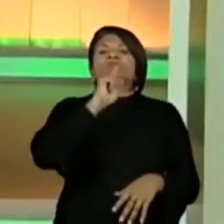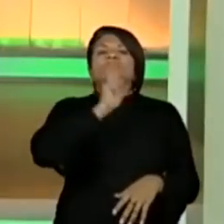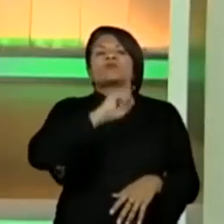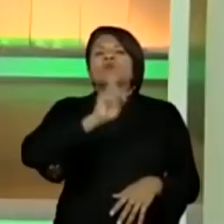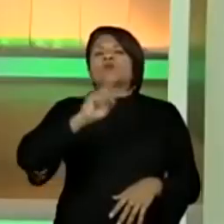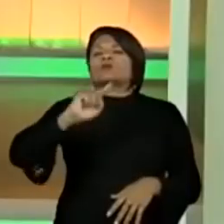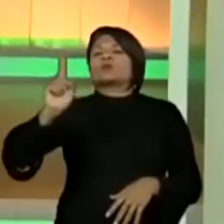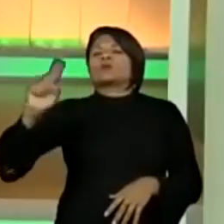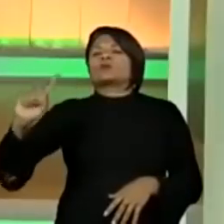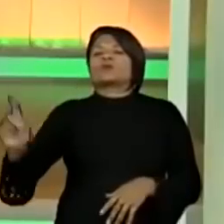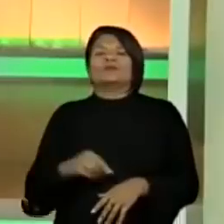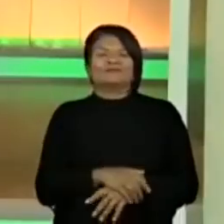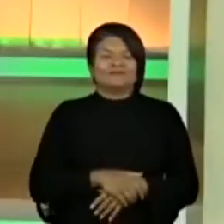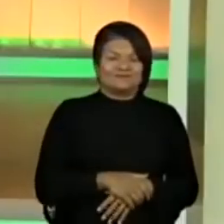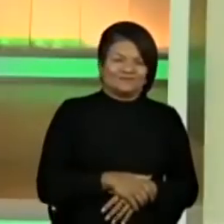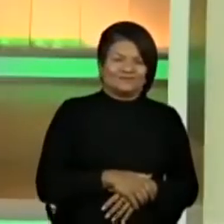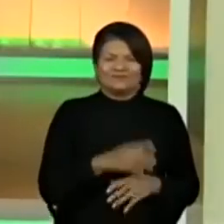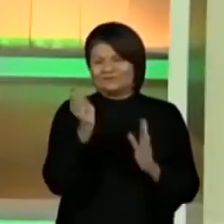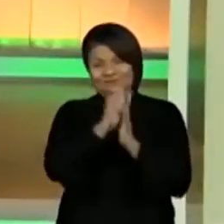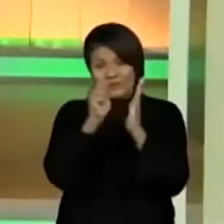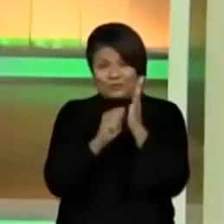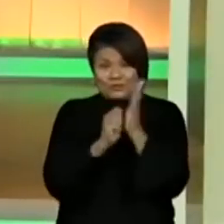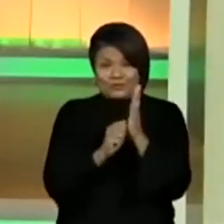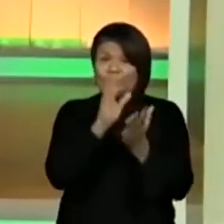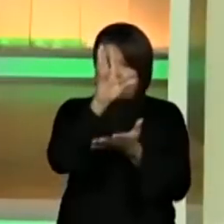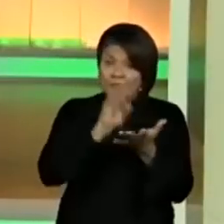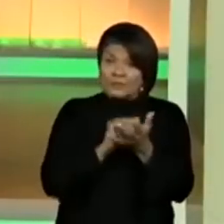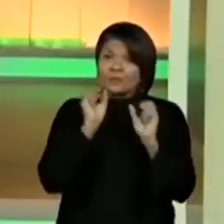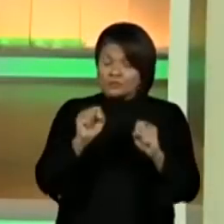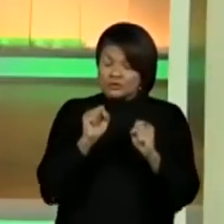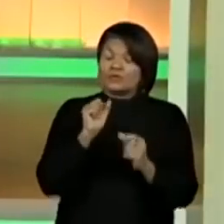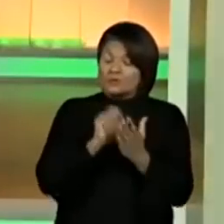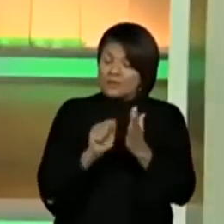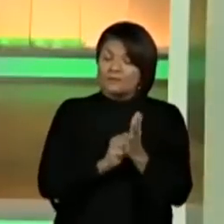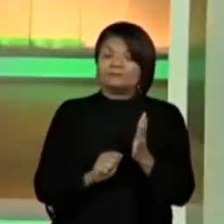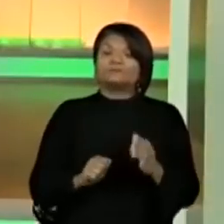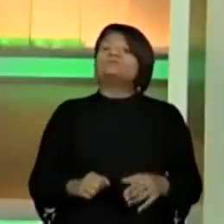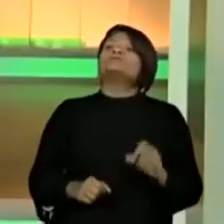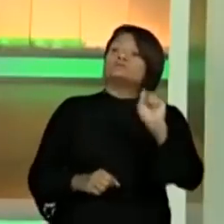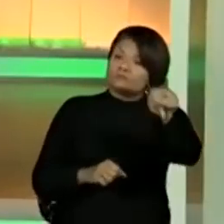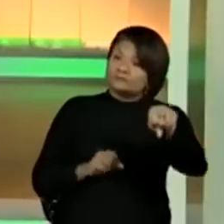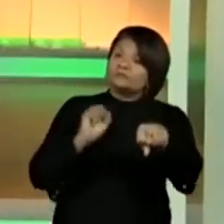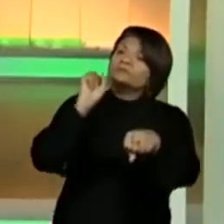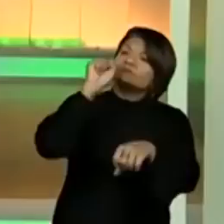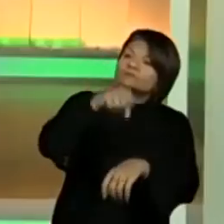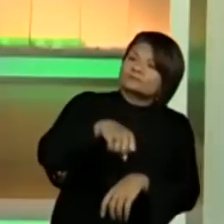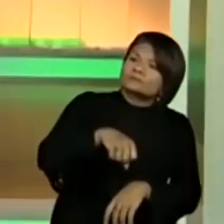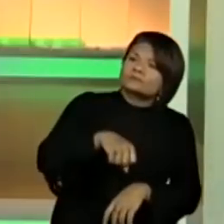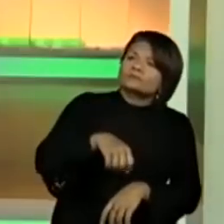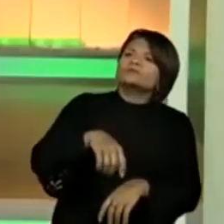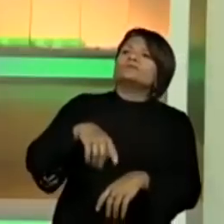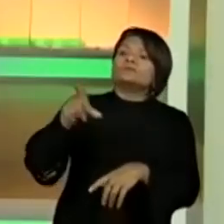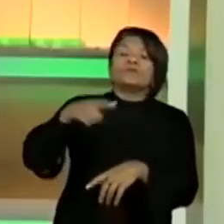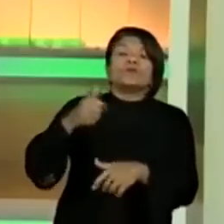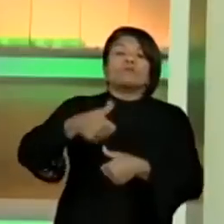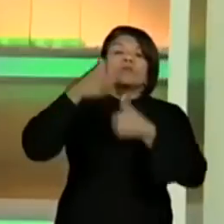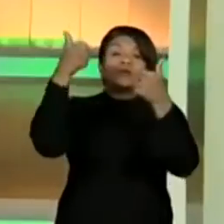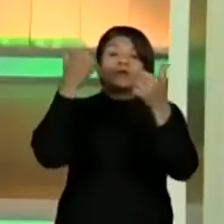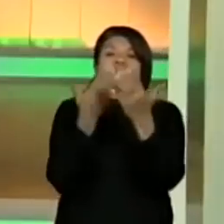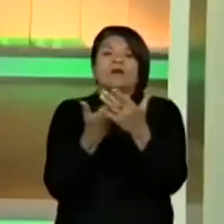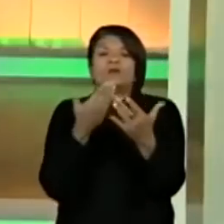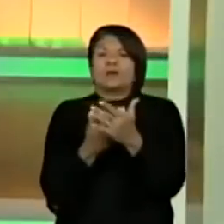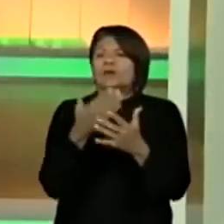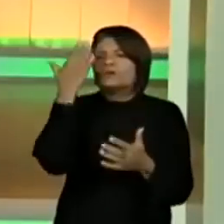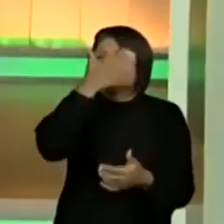não, não, O Não anotou? Então, anota. Está aqui, ó. Pode anotar. Sim, sim. A melhor aula. Quem falou? Não